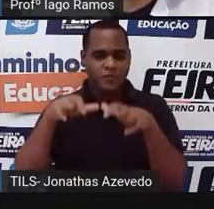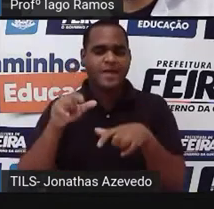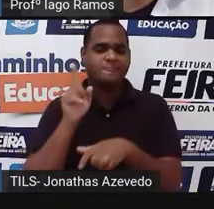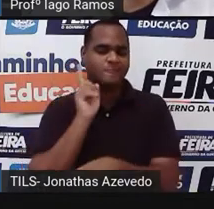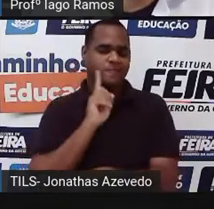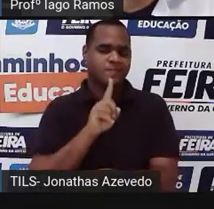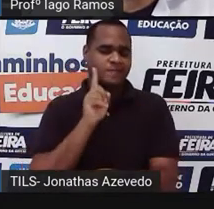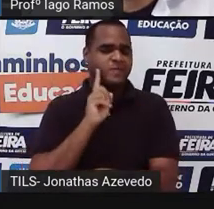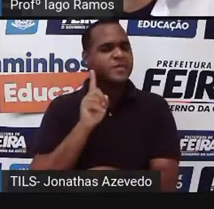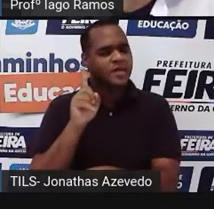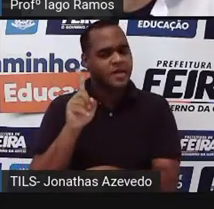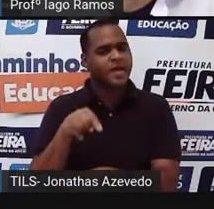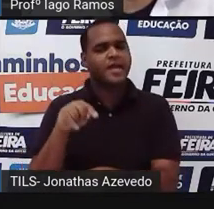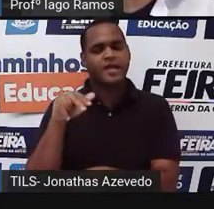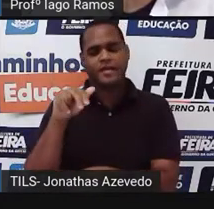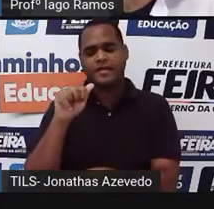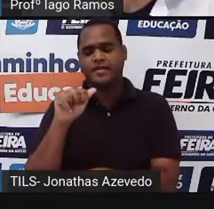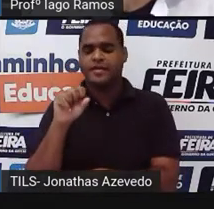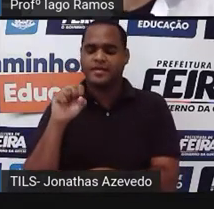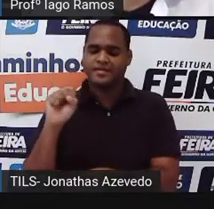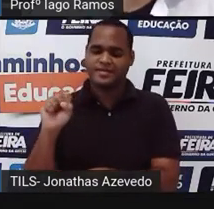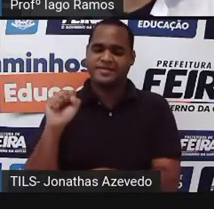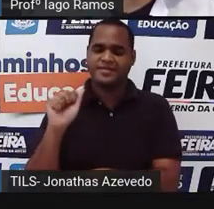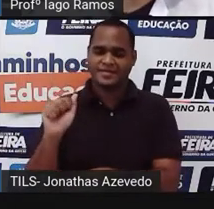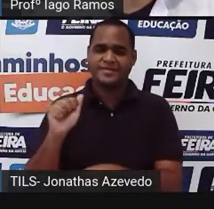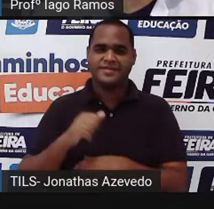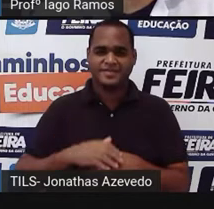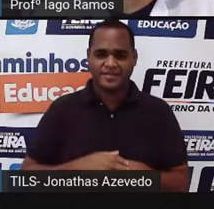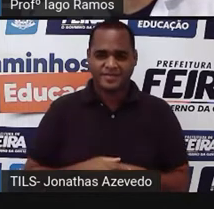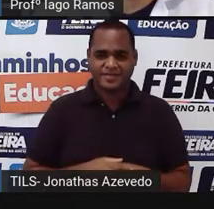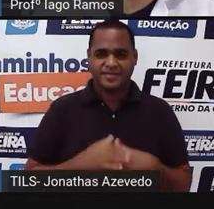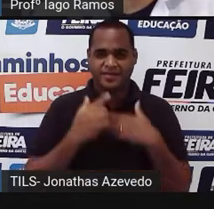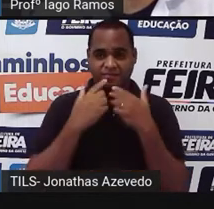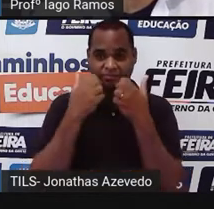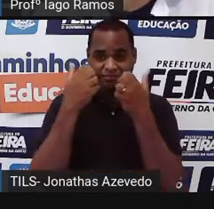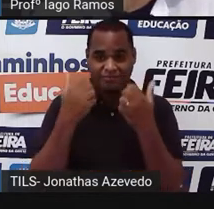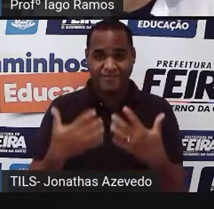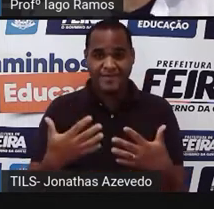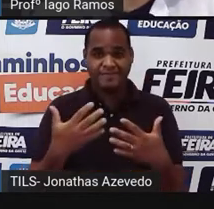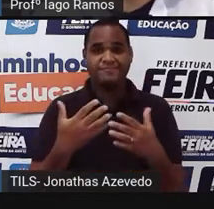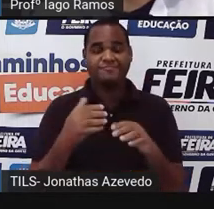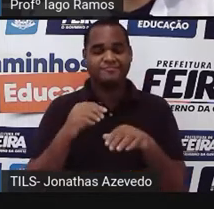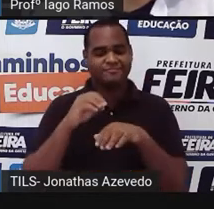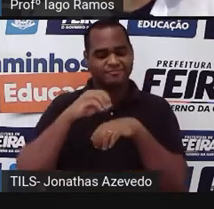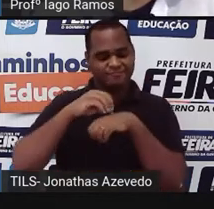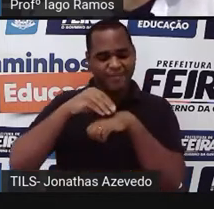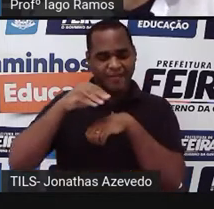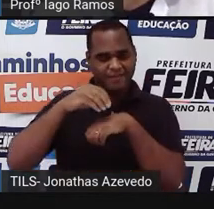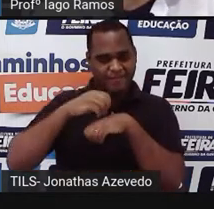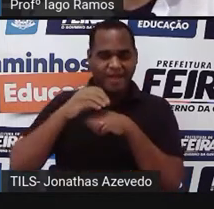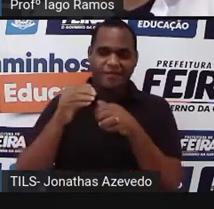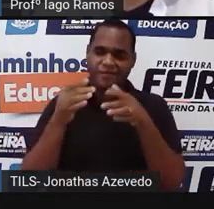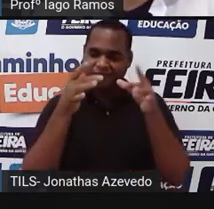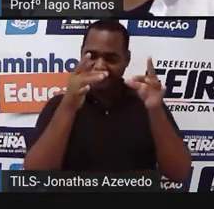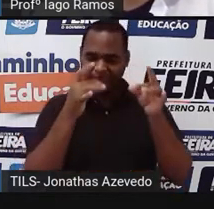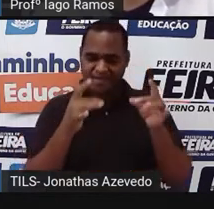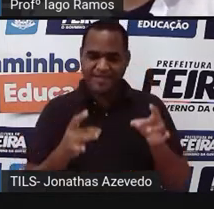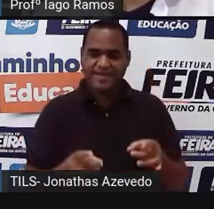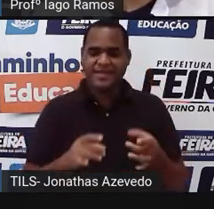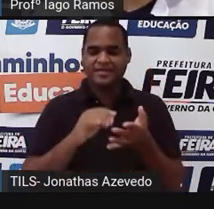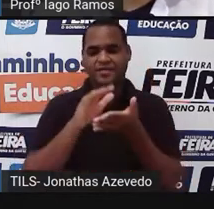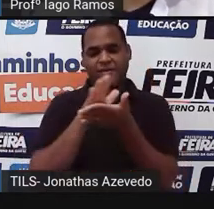que é a NASA, tá bom? Deixa eu só te contar um pouquinho de uns detalhes sobre